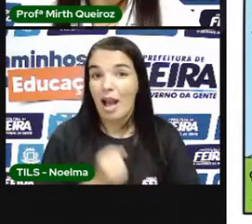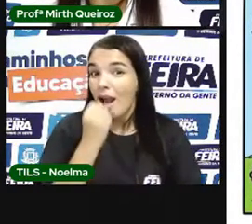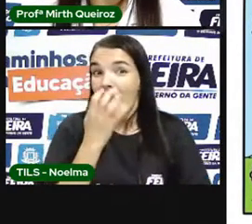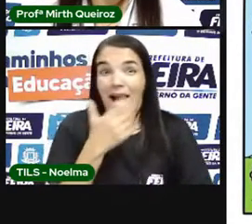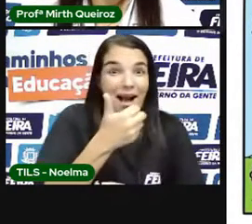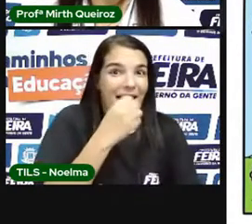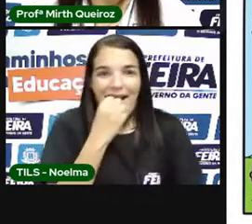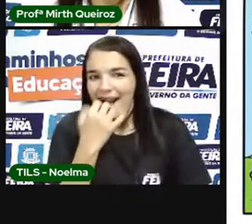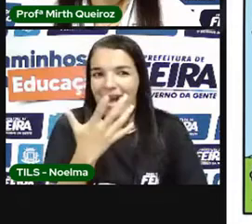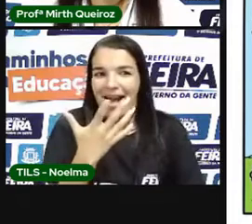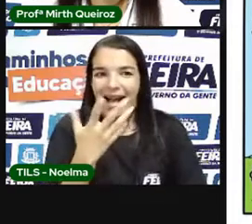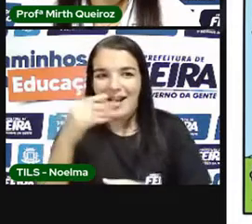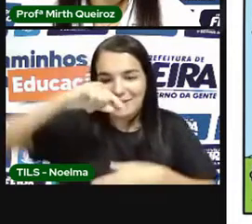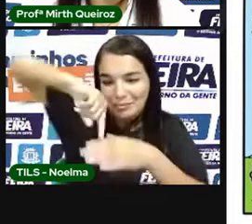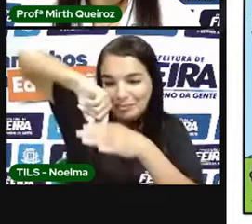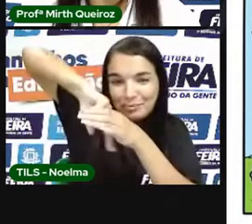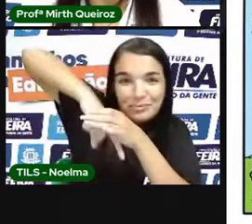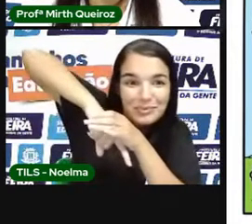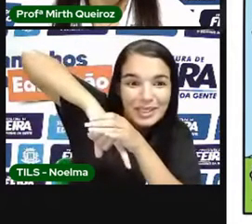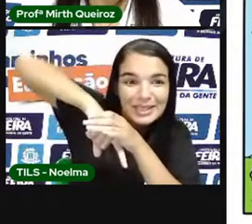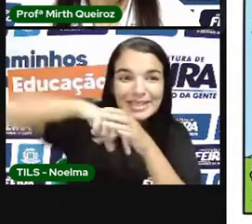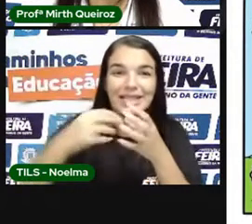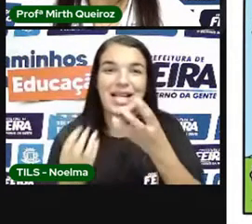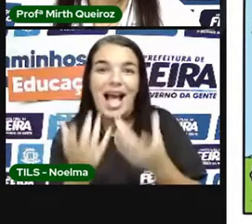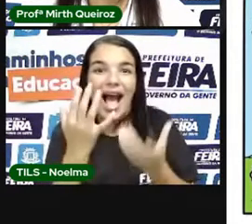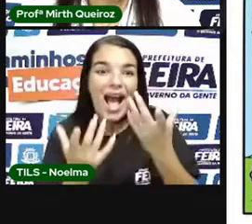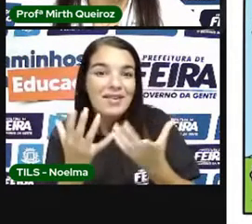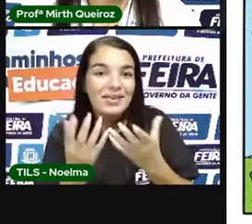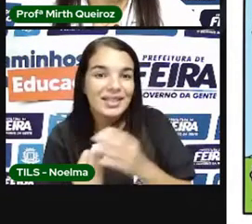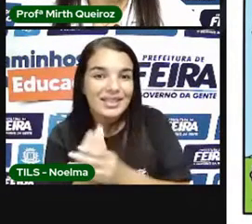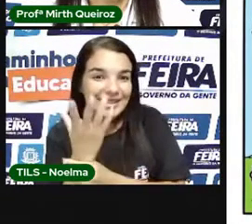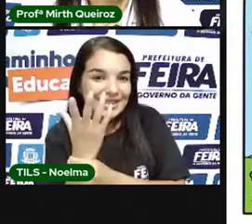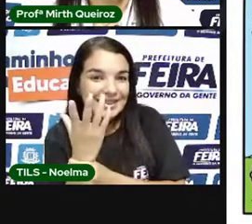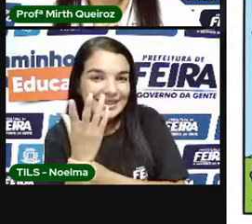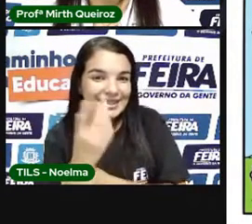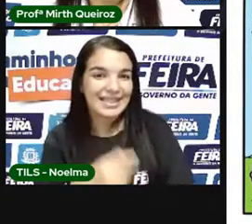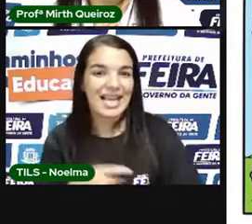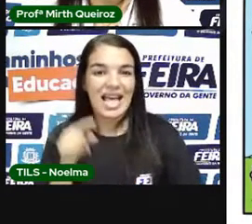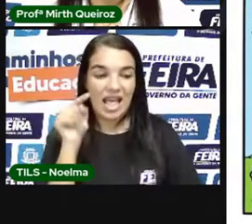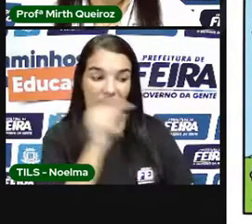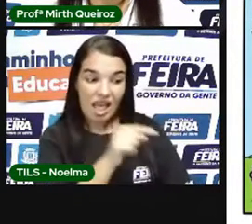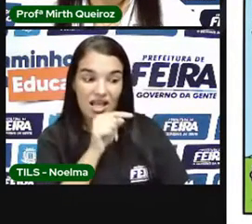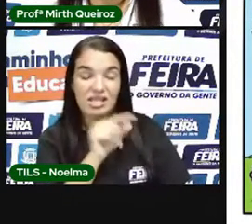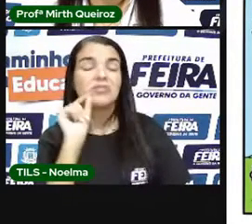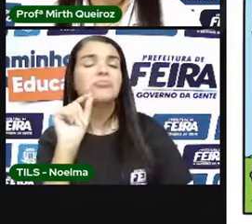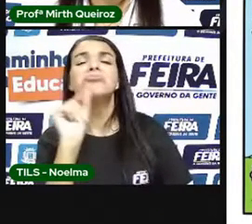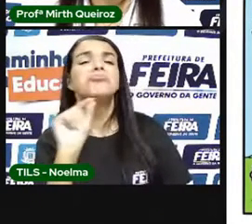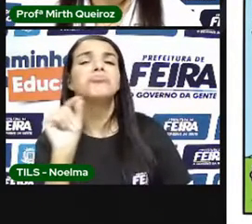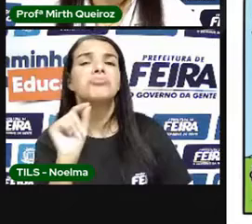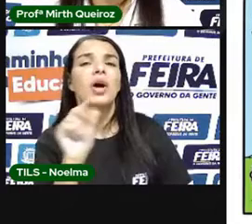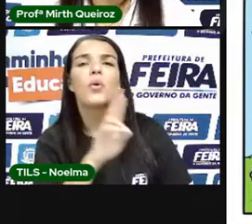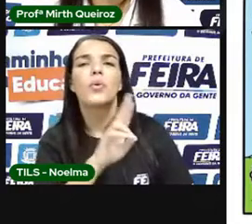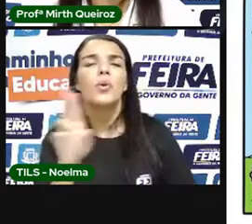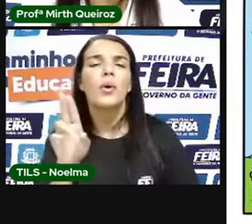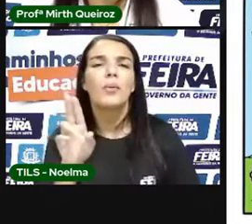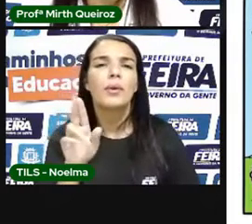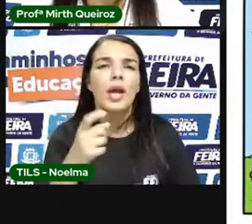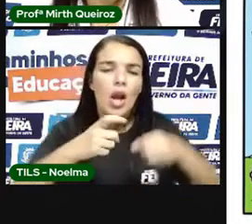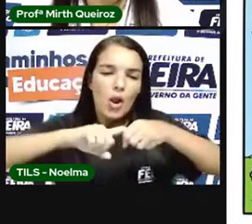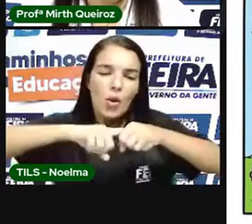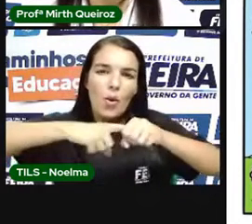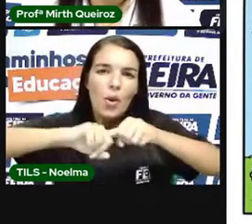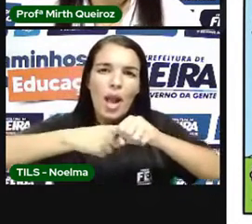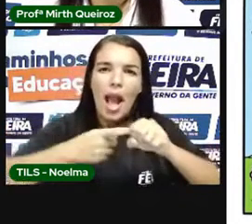Prantando Uma árvore Nova Chico Essa aí É de que? De goiaba? De